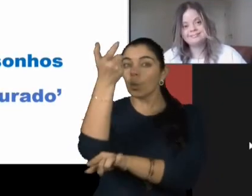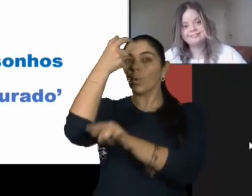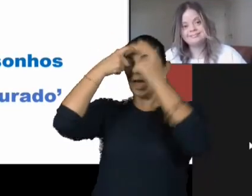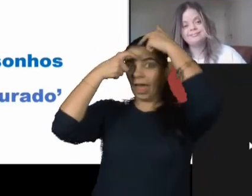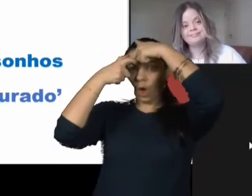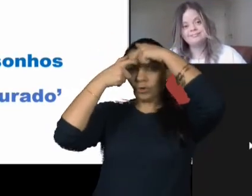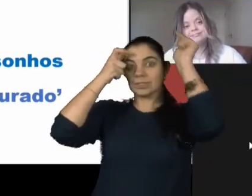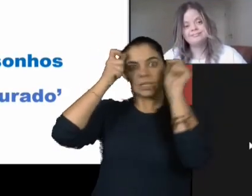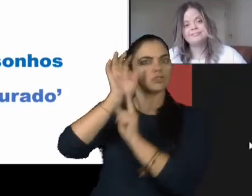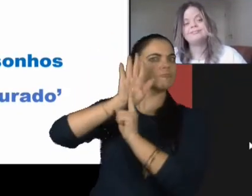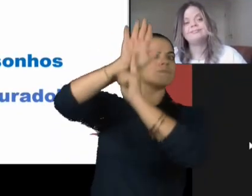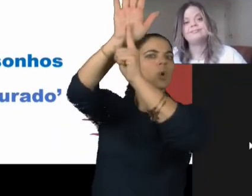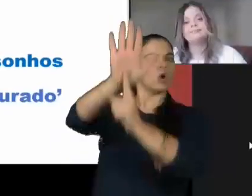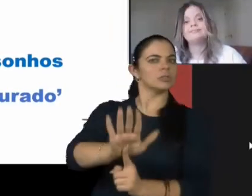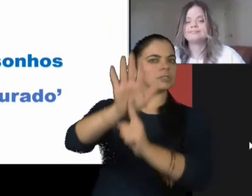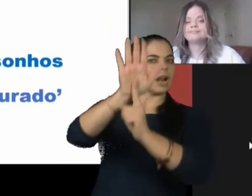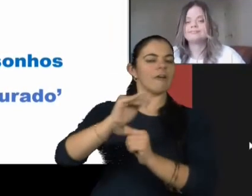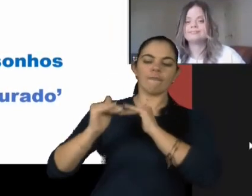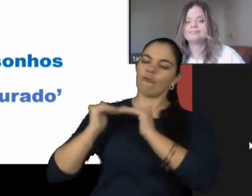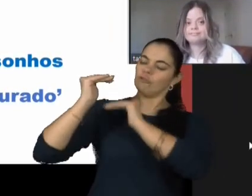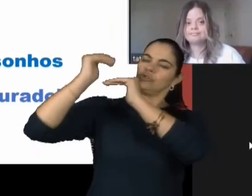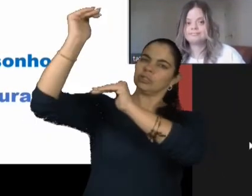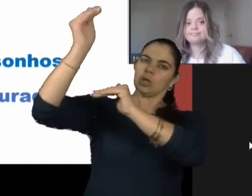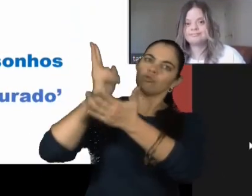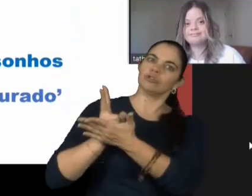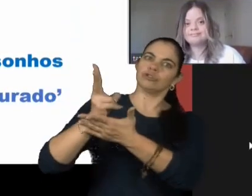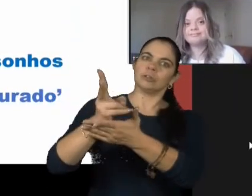possam fazer essa evolução contínua